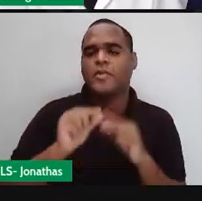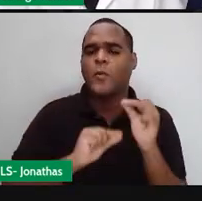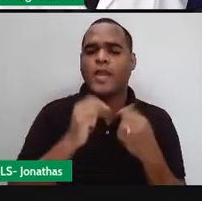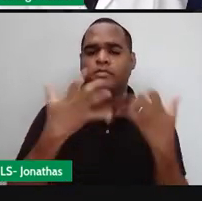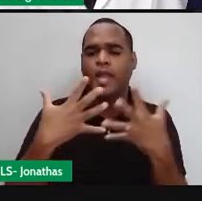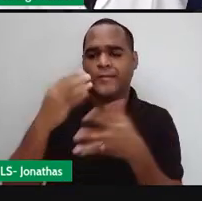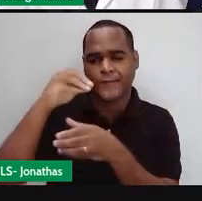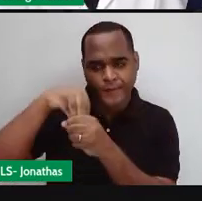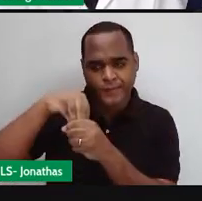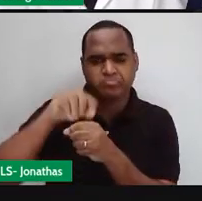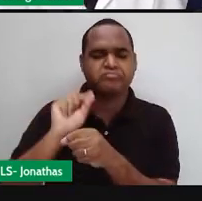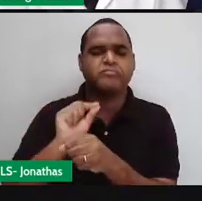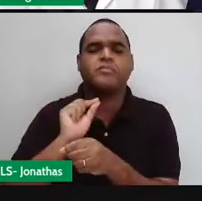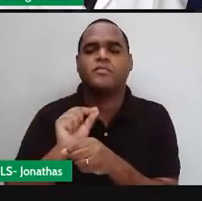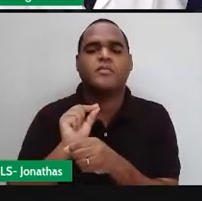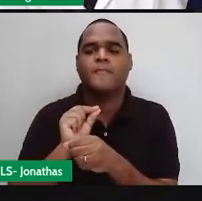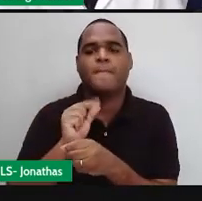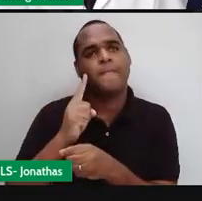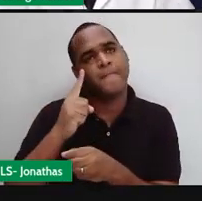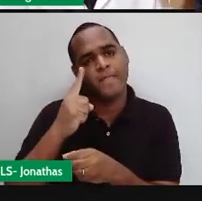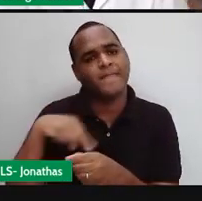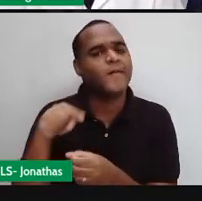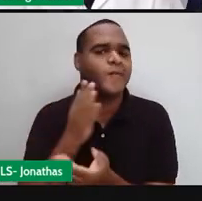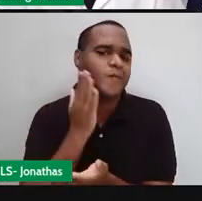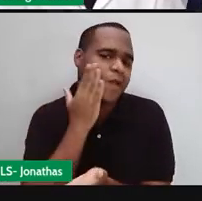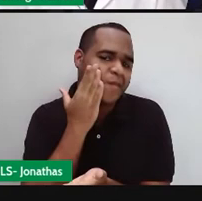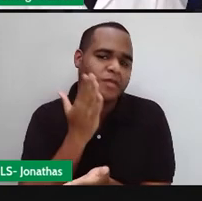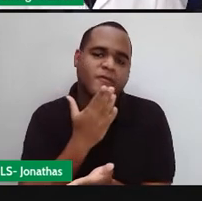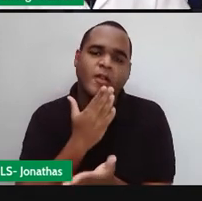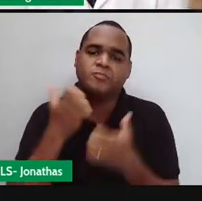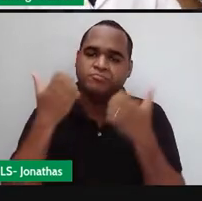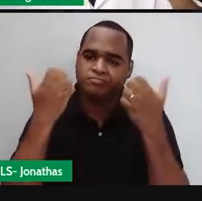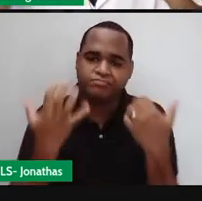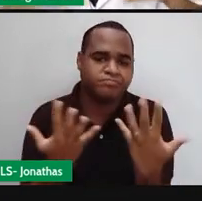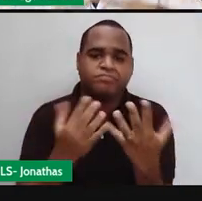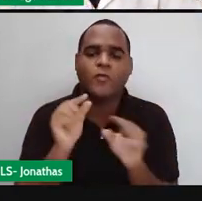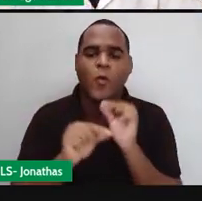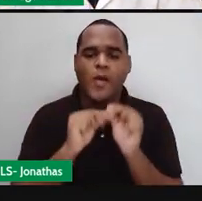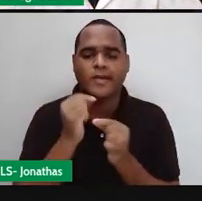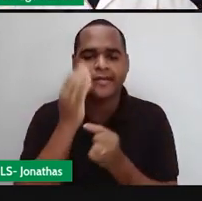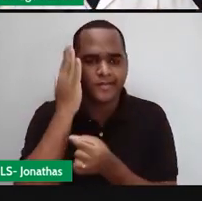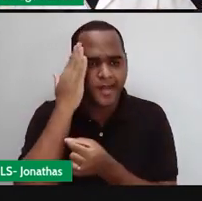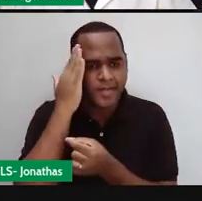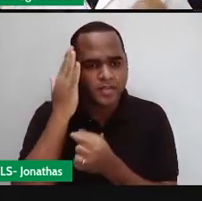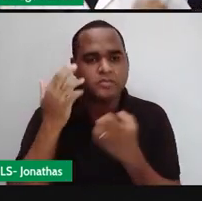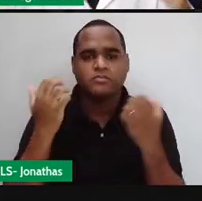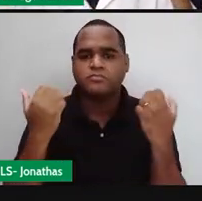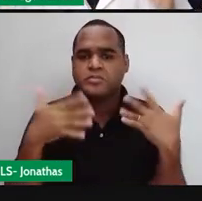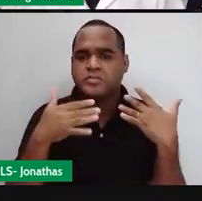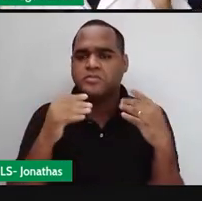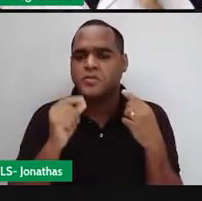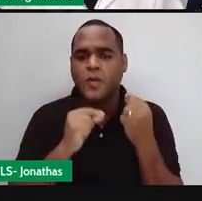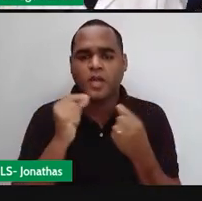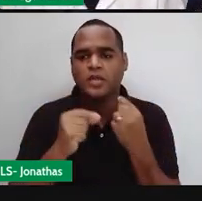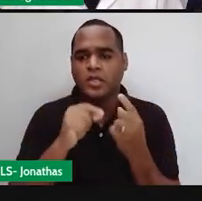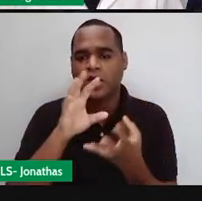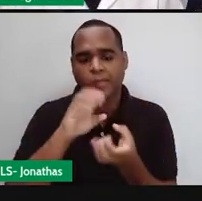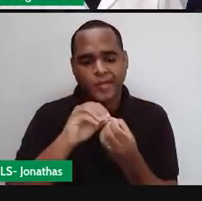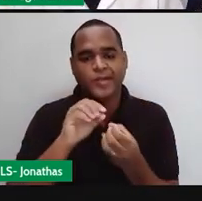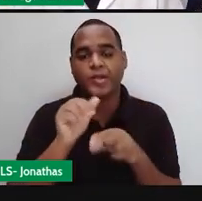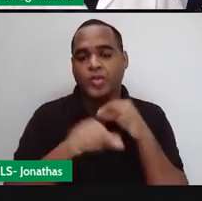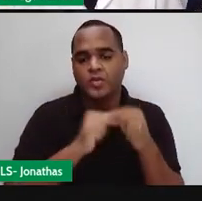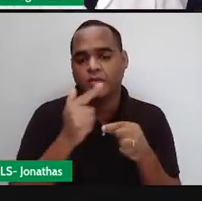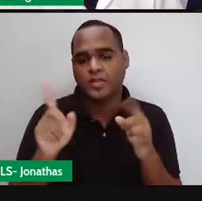internos? Isso eu já falei para você. É um lado do polígono se encontrando com o outro, formando um ângulo,